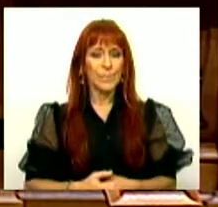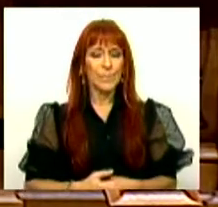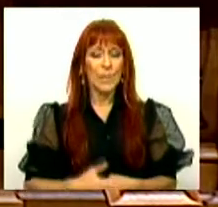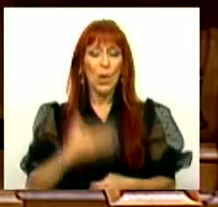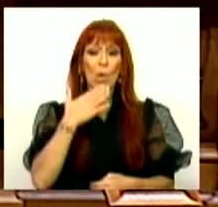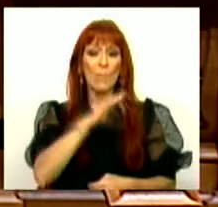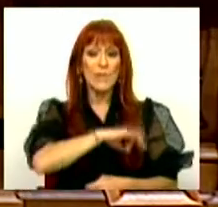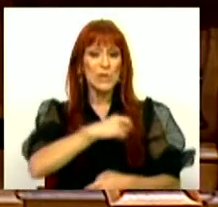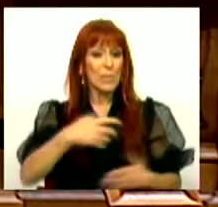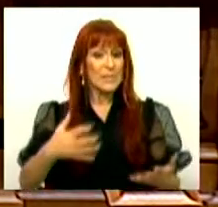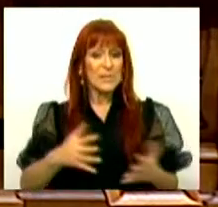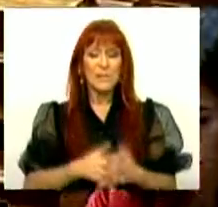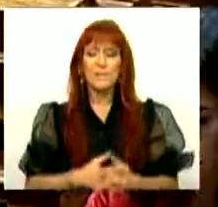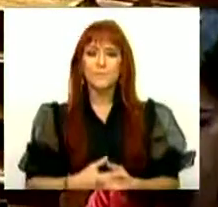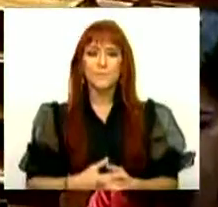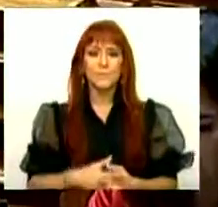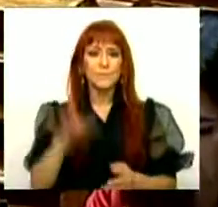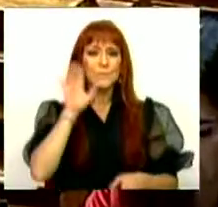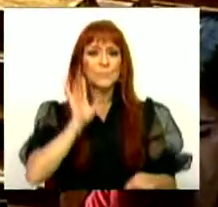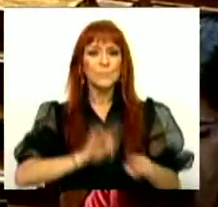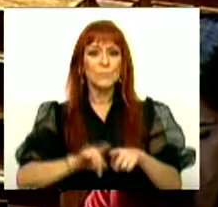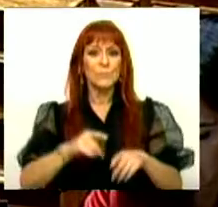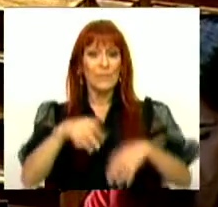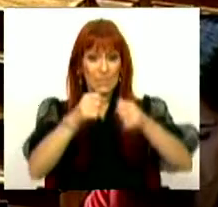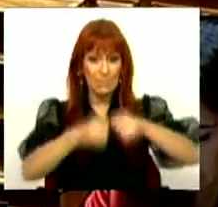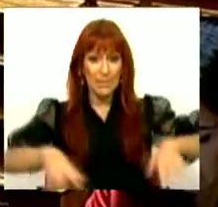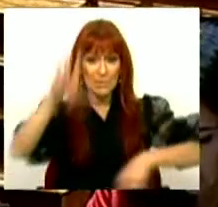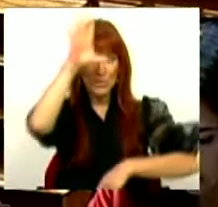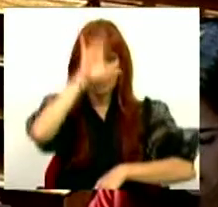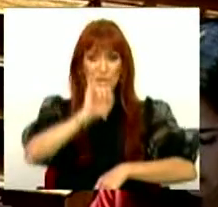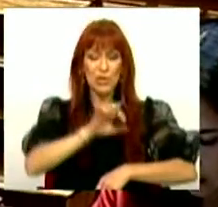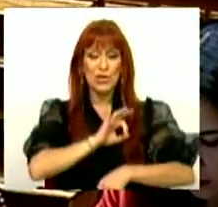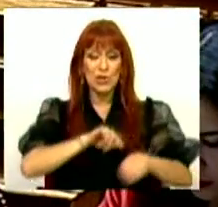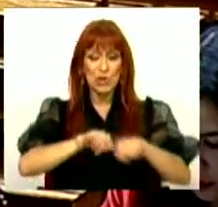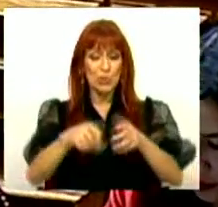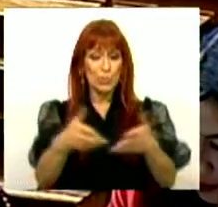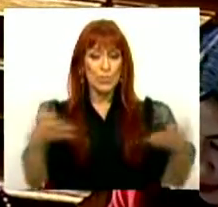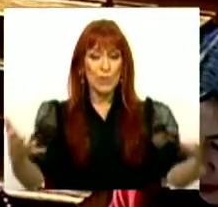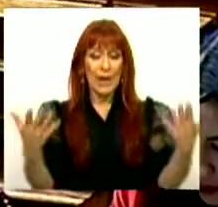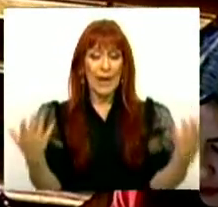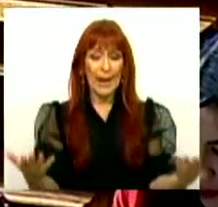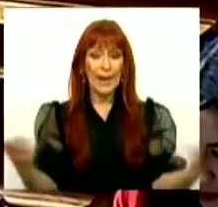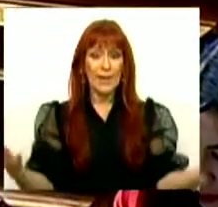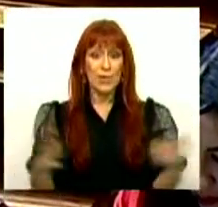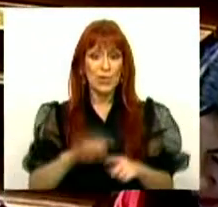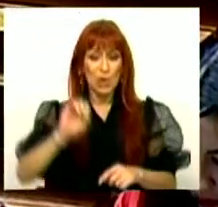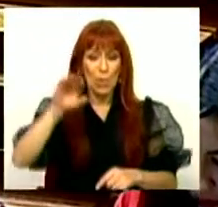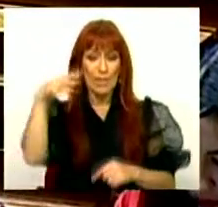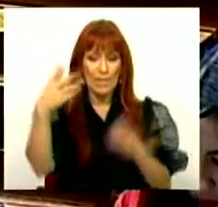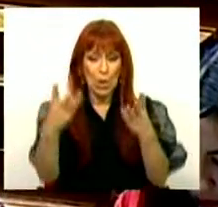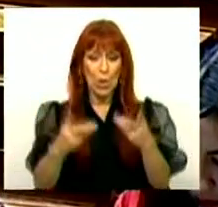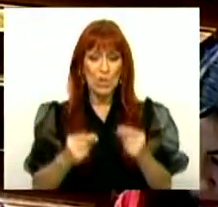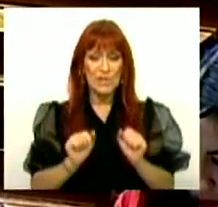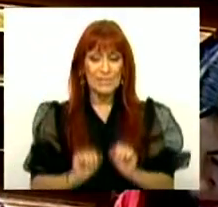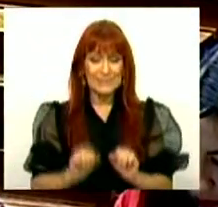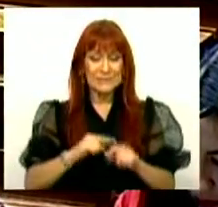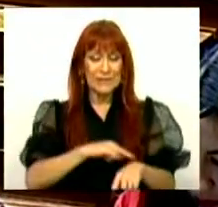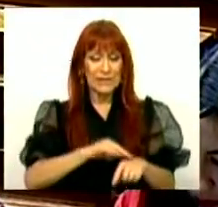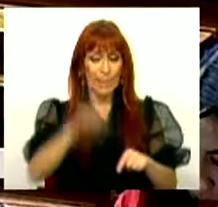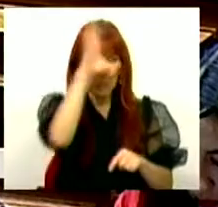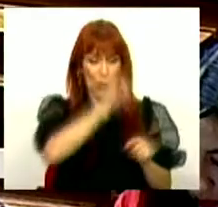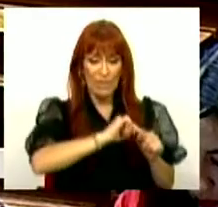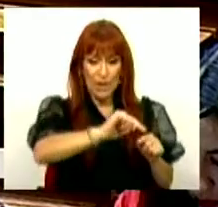Obrigado Sr. Presidente, Sras. e Srs. Membros do Governo, Srs. e Srs. Deputados. Este é o primeiro orçamento desta